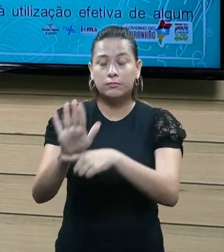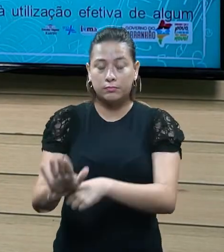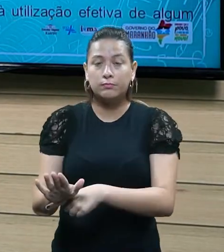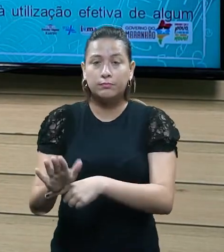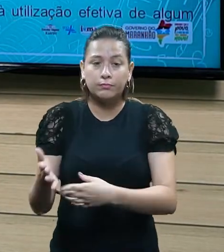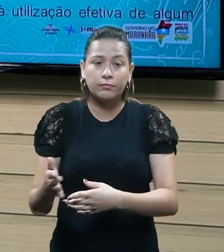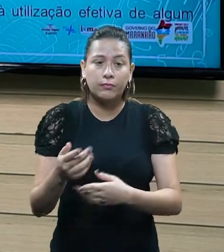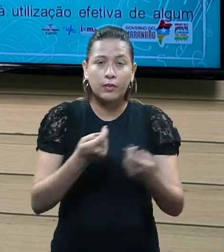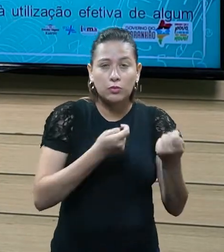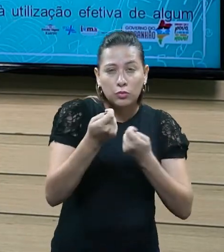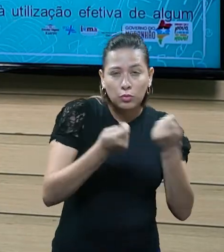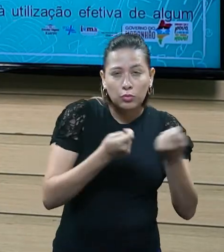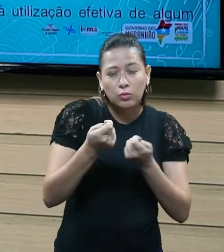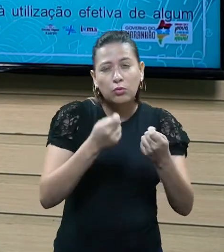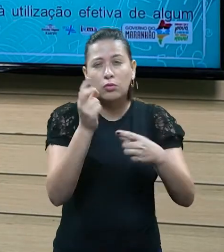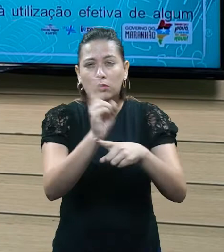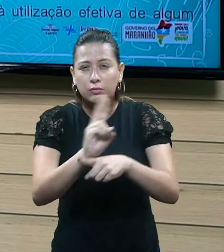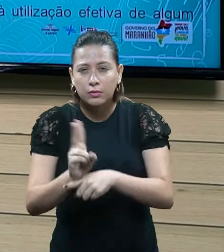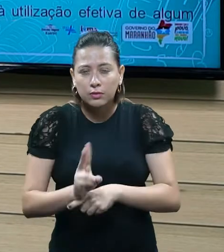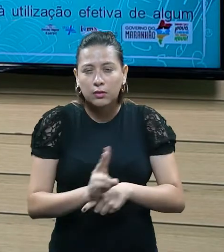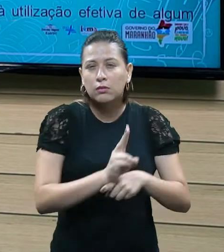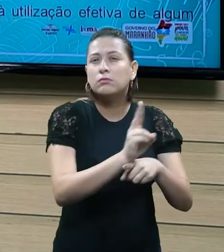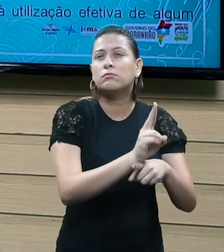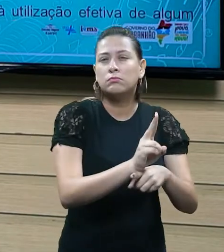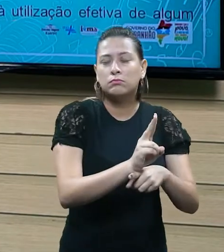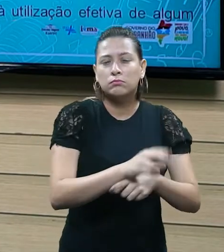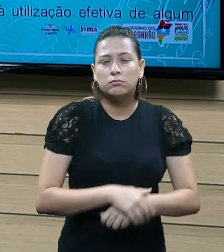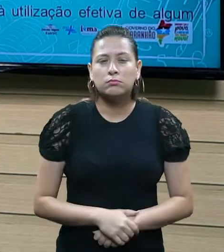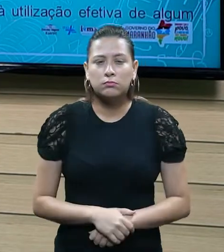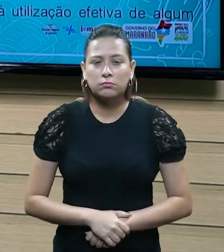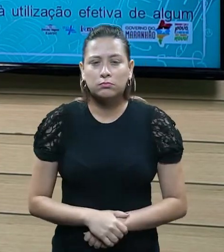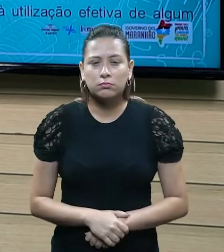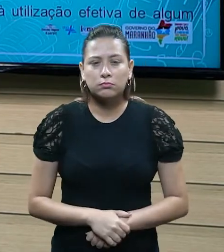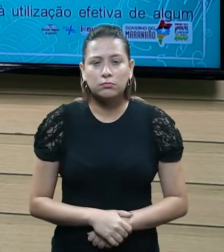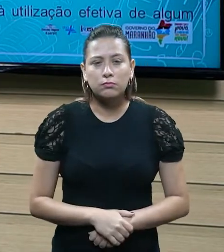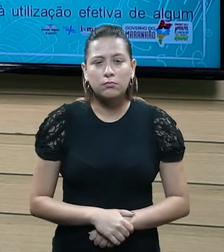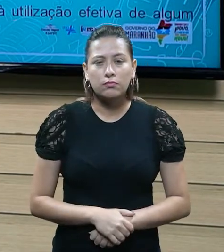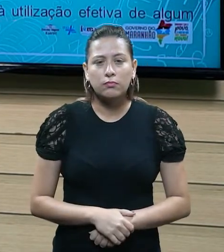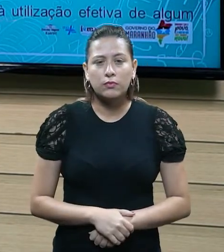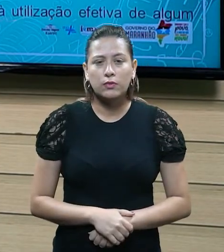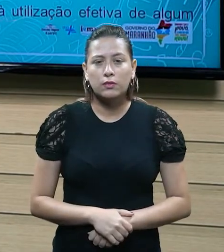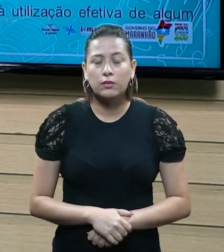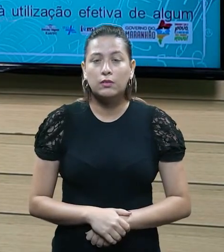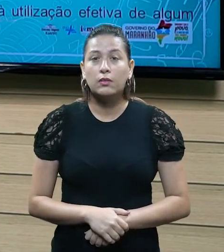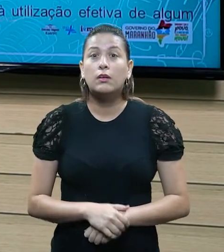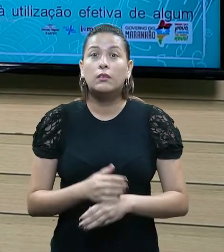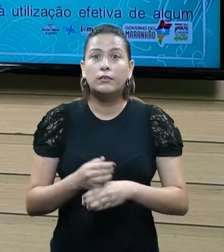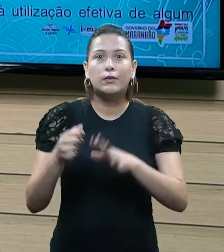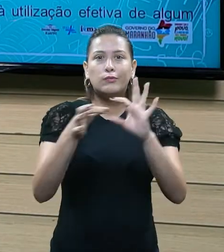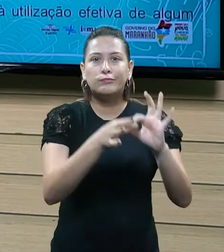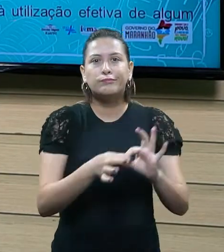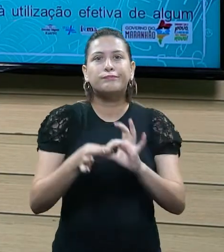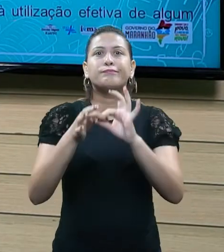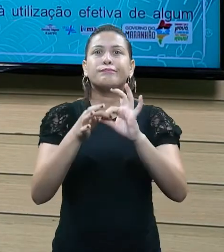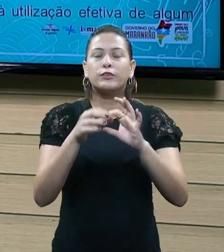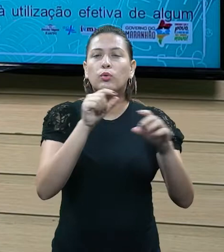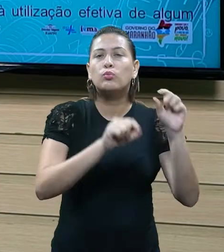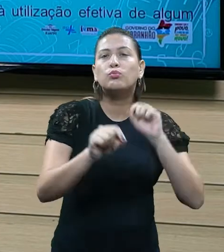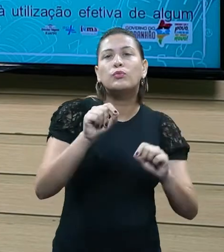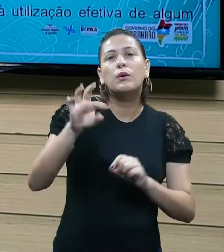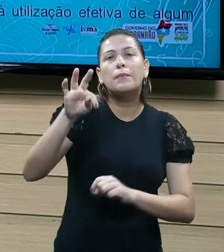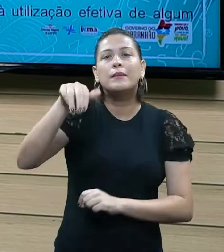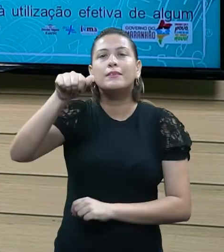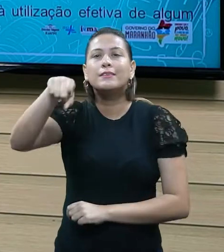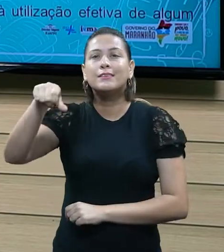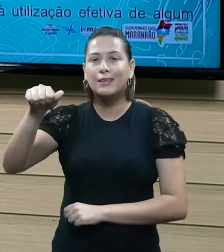controle, de fiscalização, de inspeção, né, se vincula a uma taxa, né, então, é,